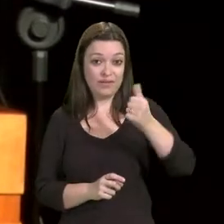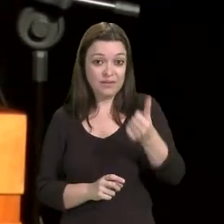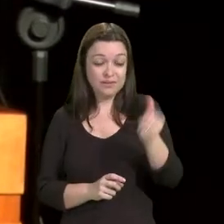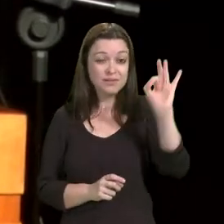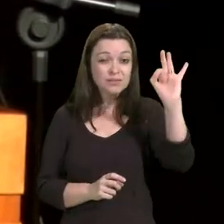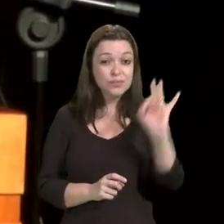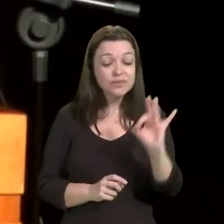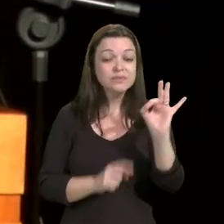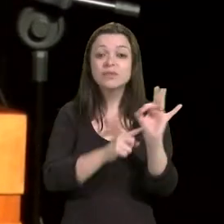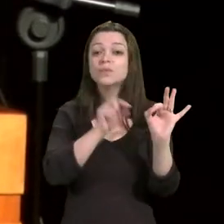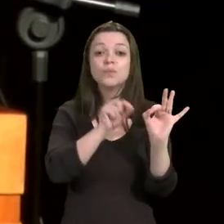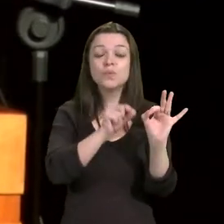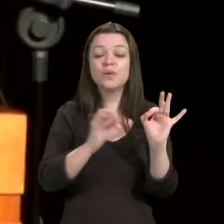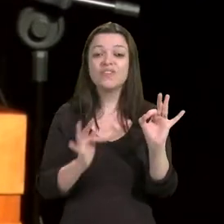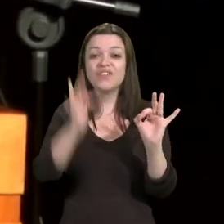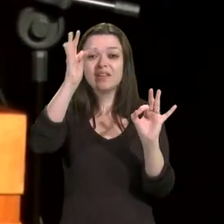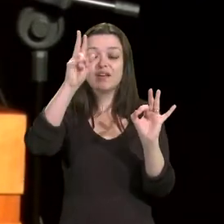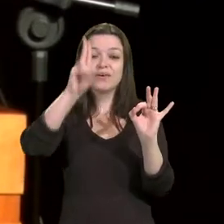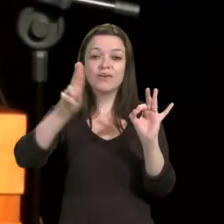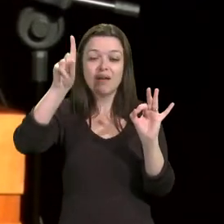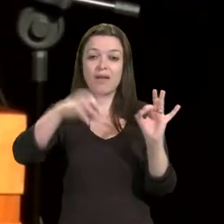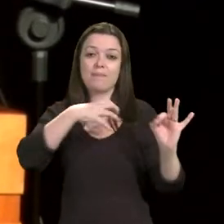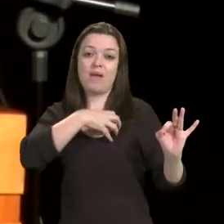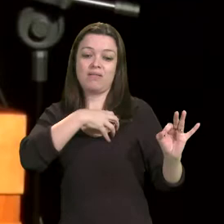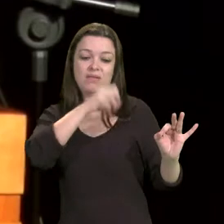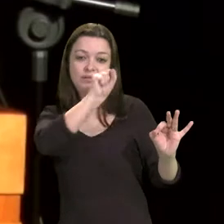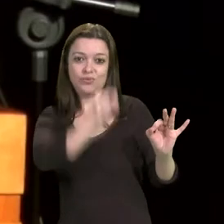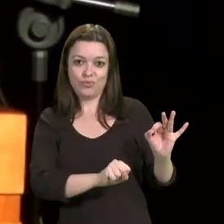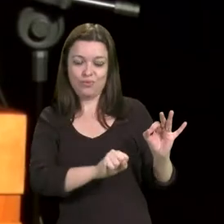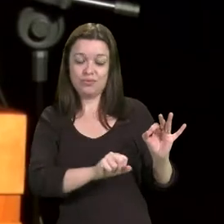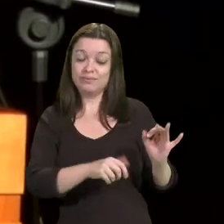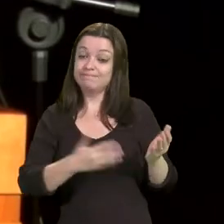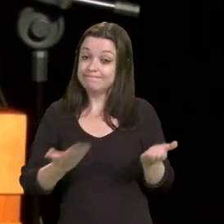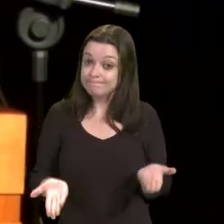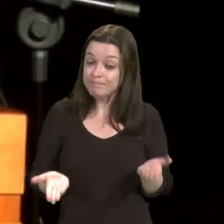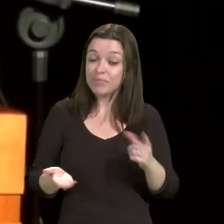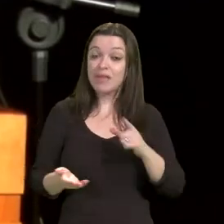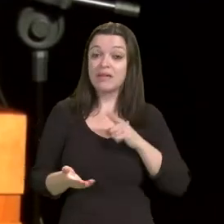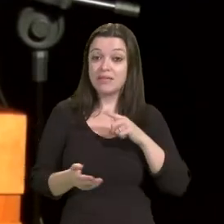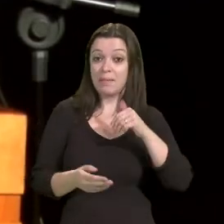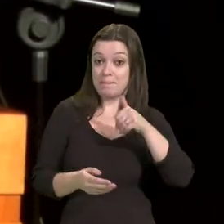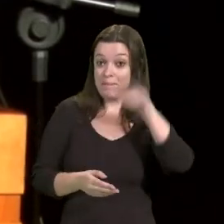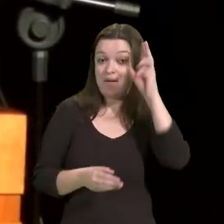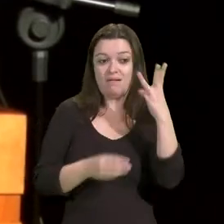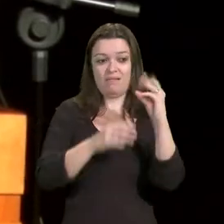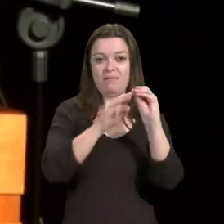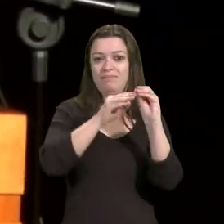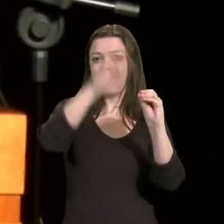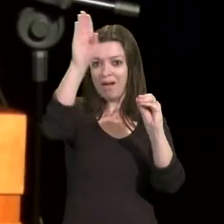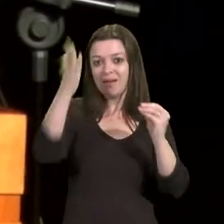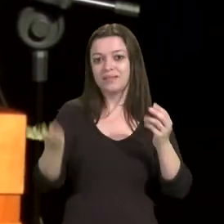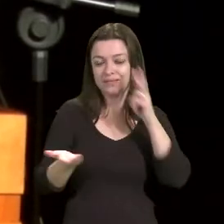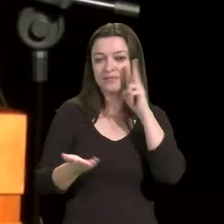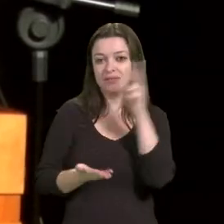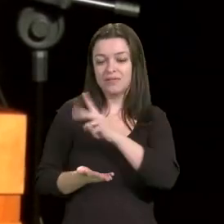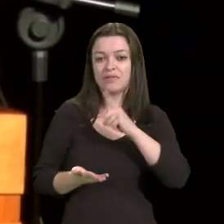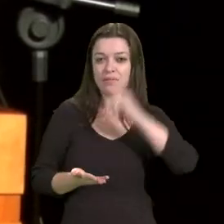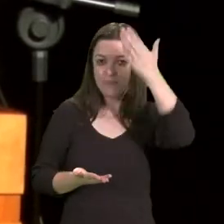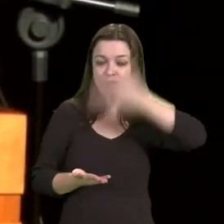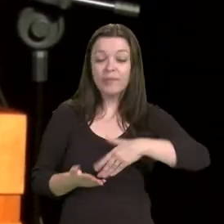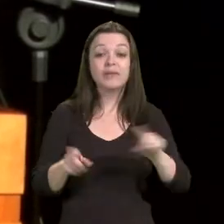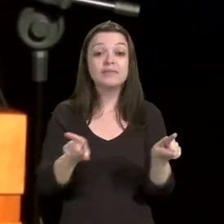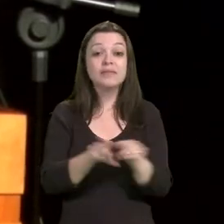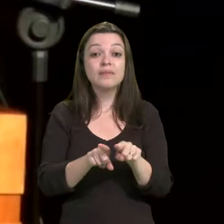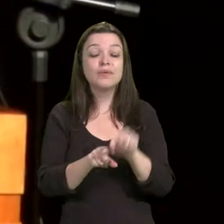na Universidade Federal do Sul da Bahia. Fato é, e esse é bastante